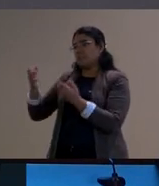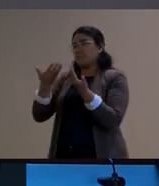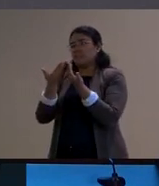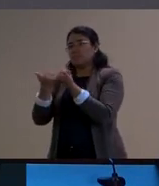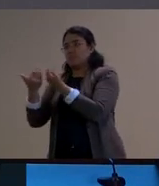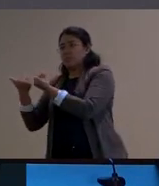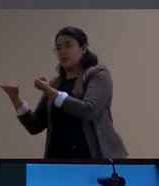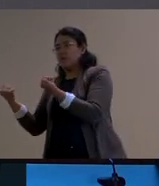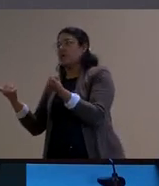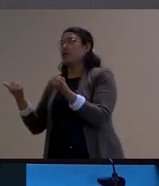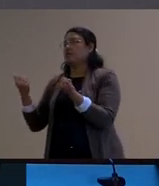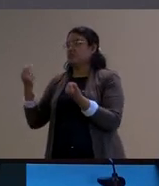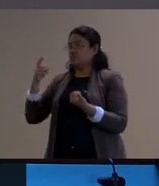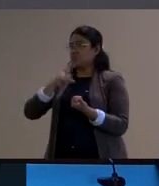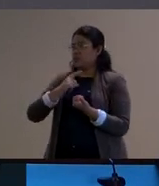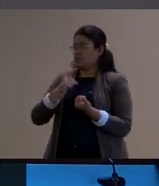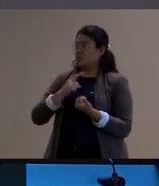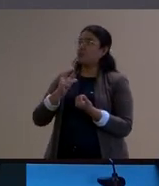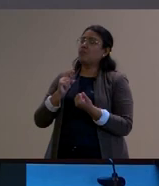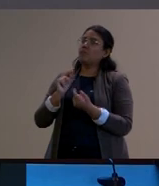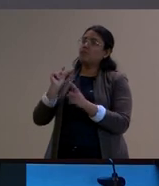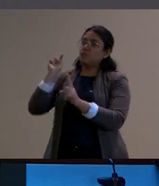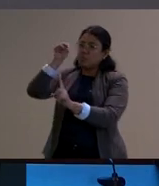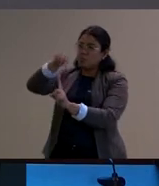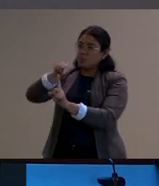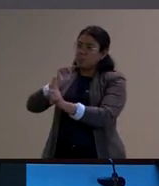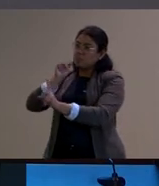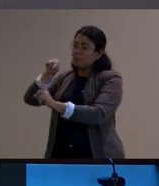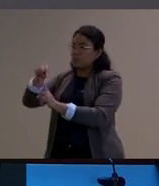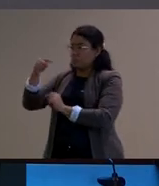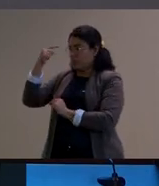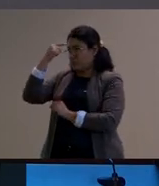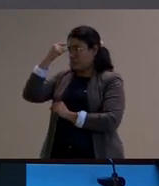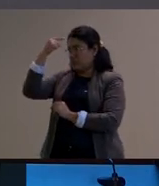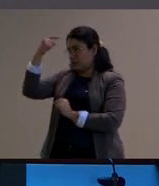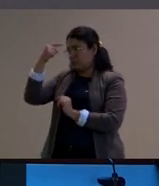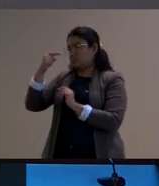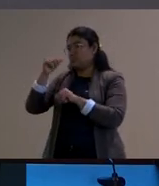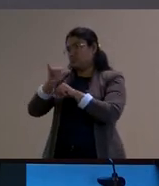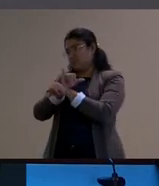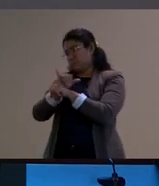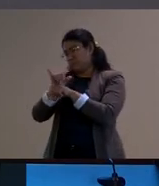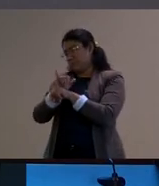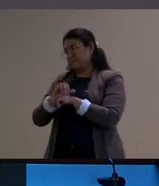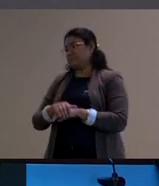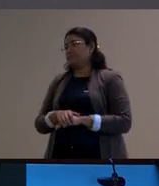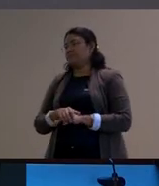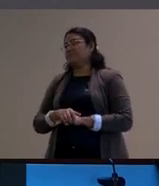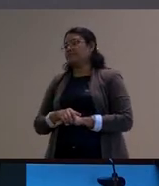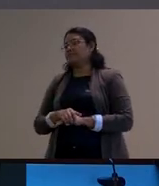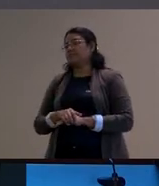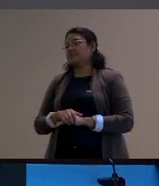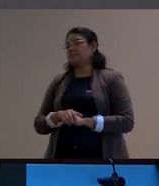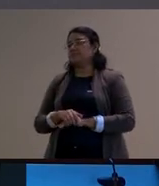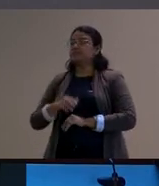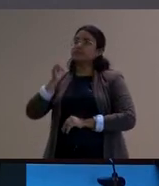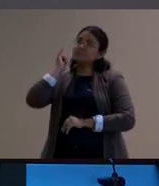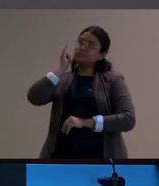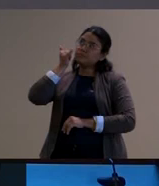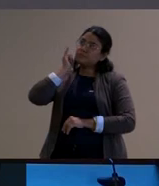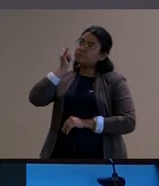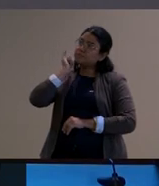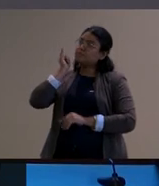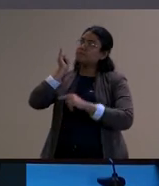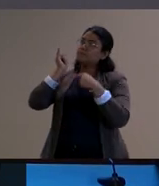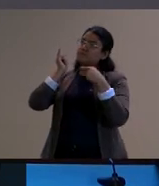diferenciação que ele vai fazendo um pouco para pensar assim e a narrativa também e por isso que